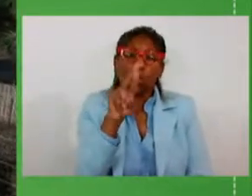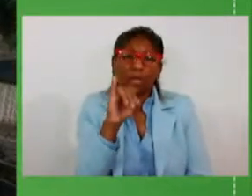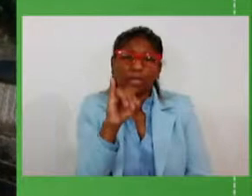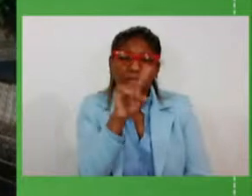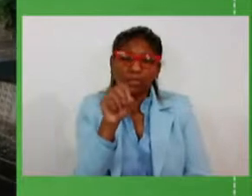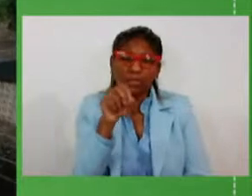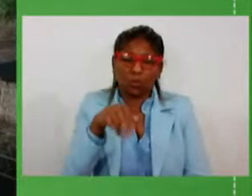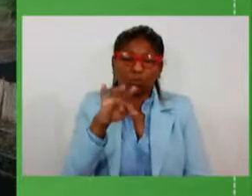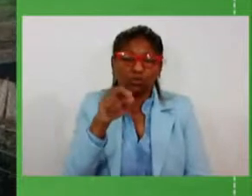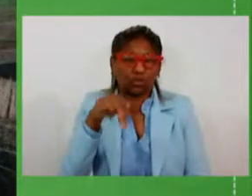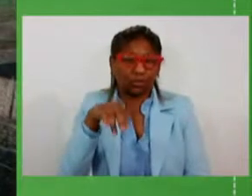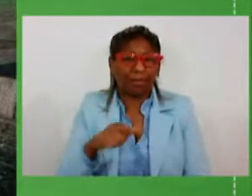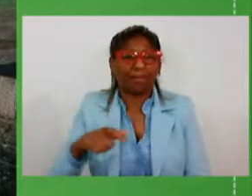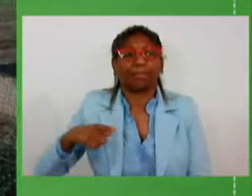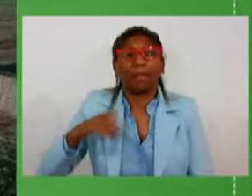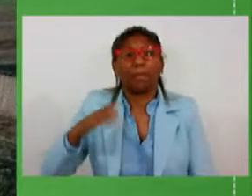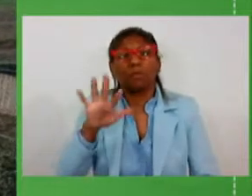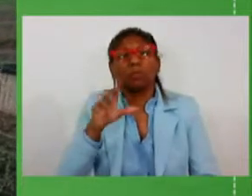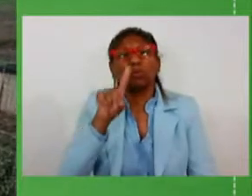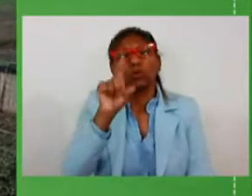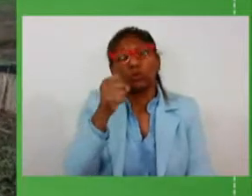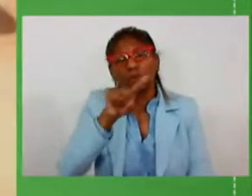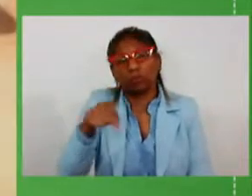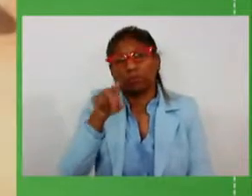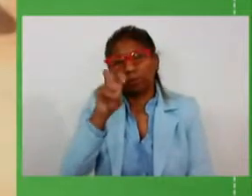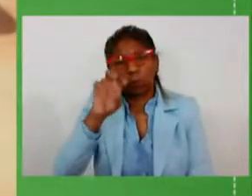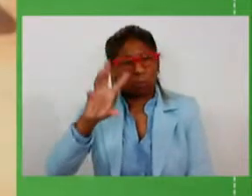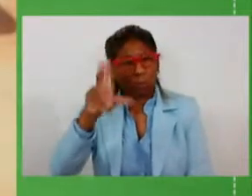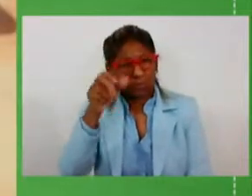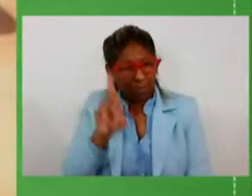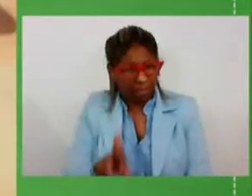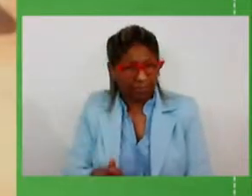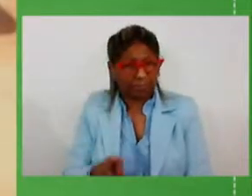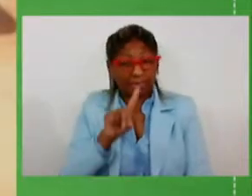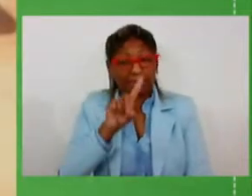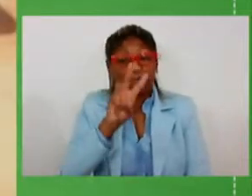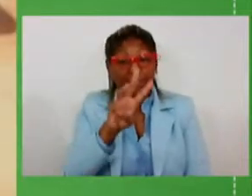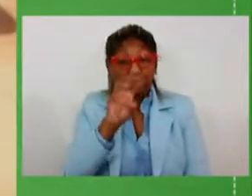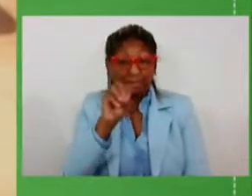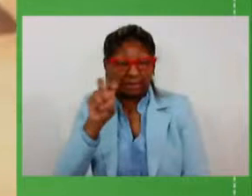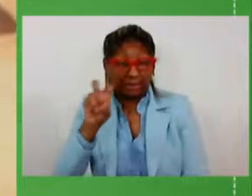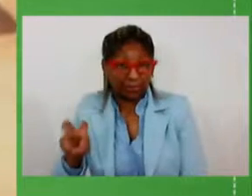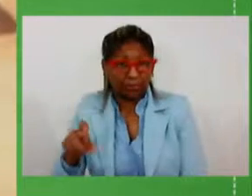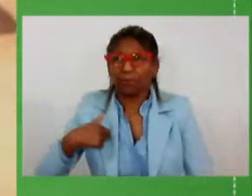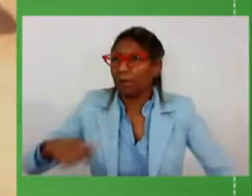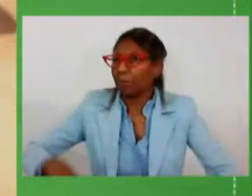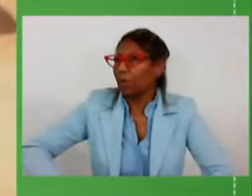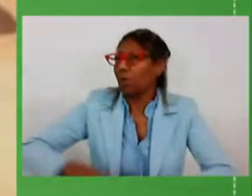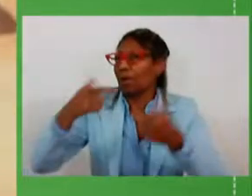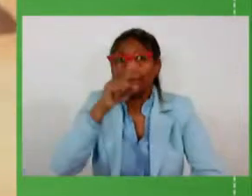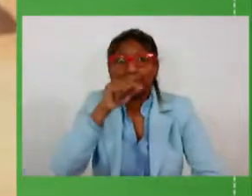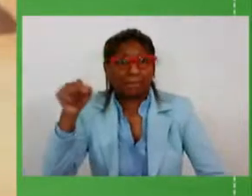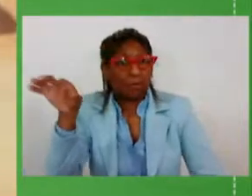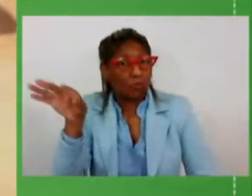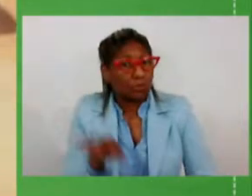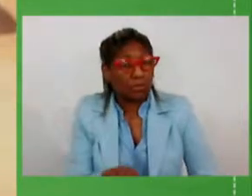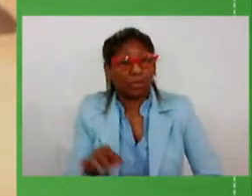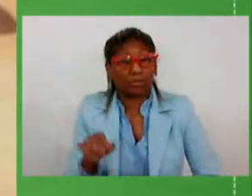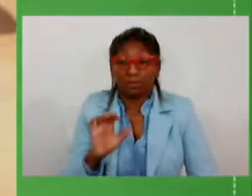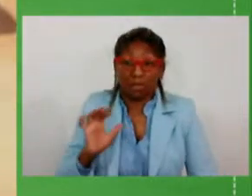18 milhões e meio de reais na 305 acredito que vai melhorar 100% né a nossa